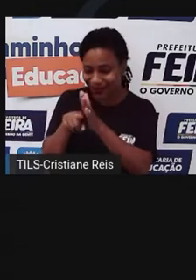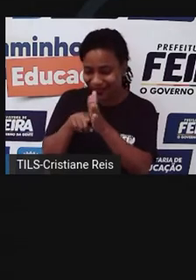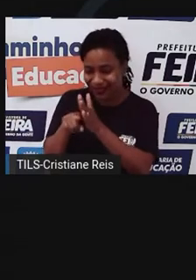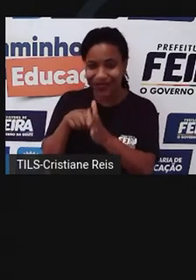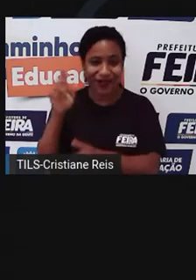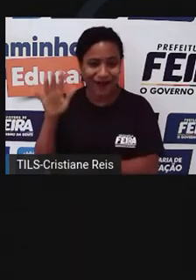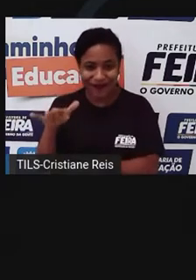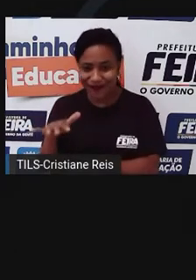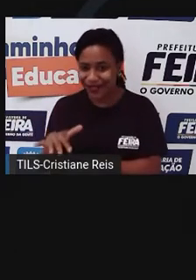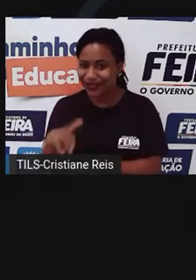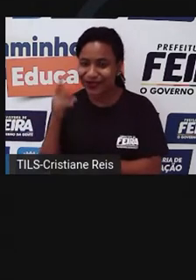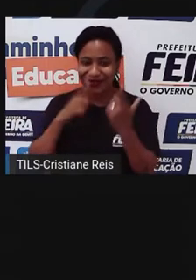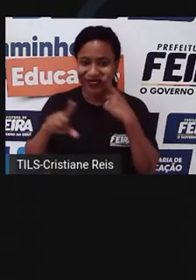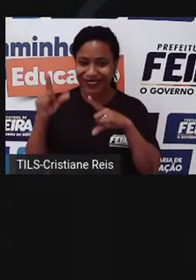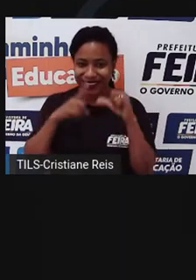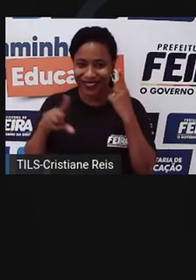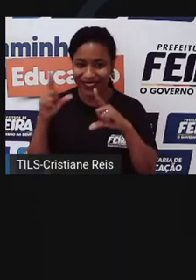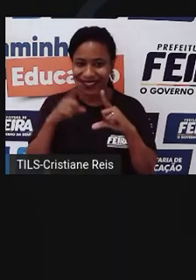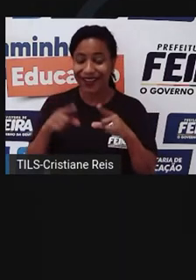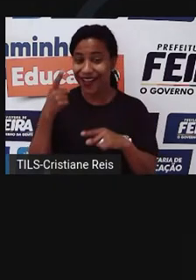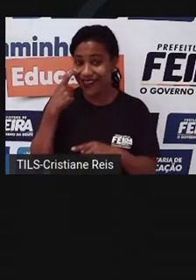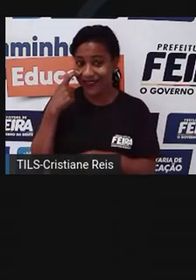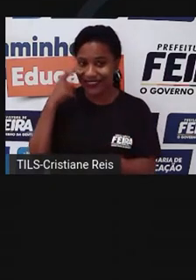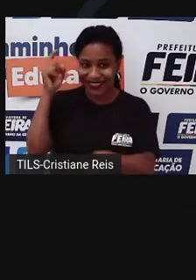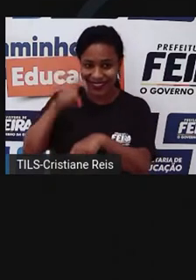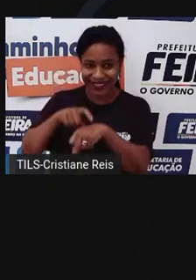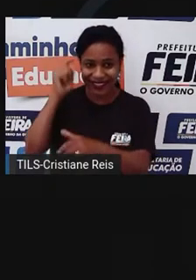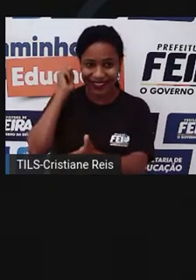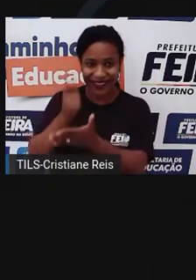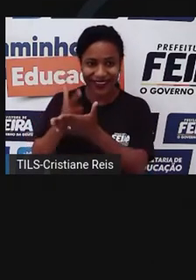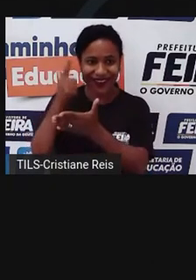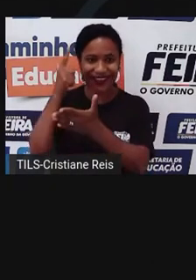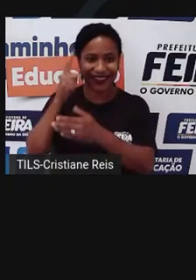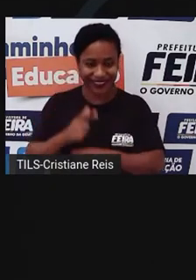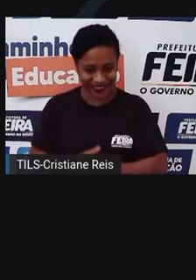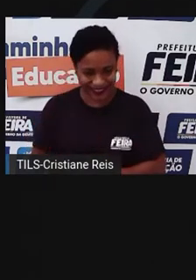hora da compra atendi à vista. Com desconto e sem juros adicionais.